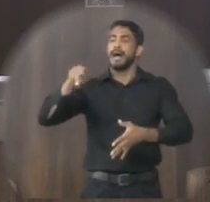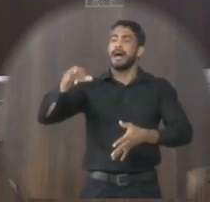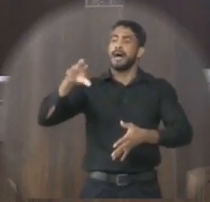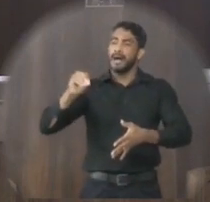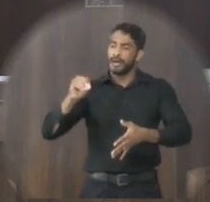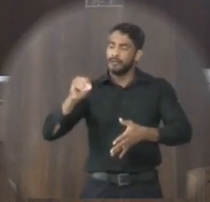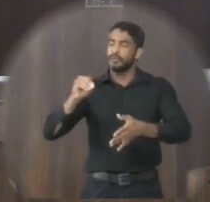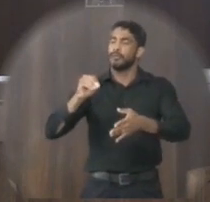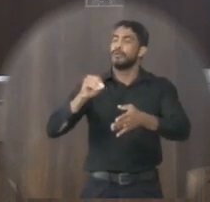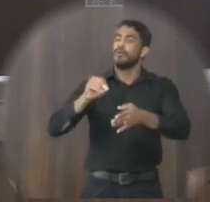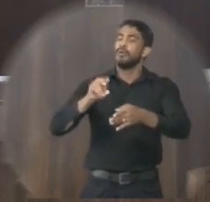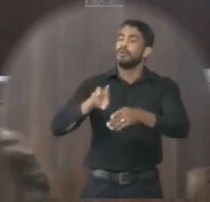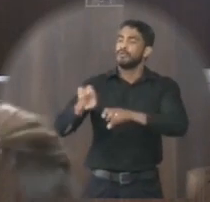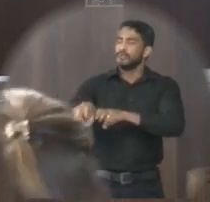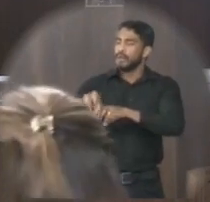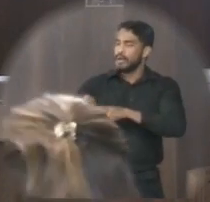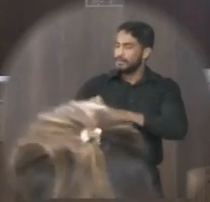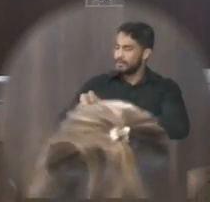Janaúba de Minas Gerais